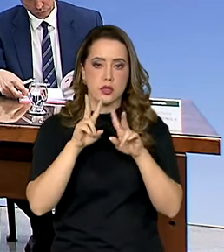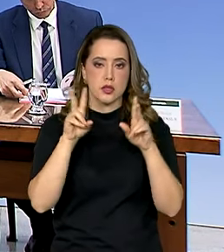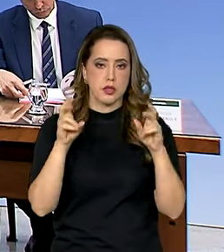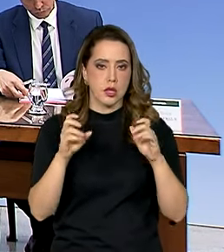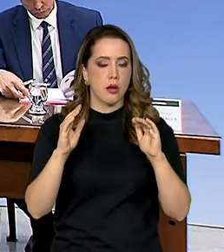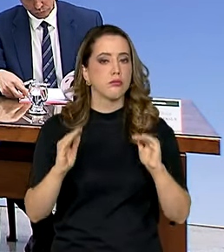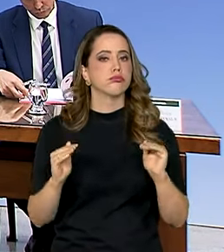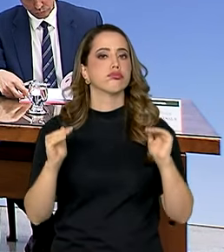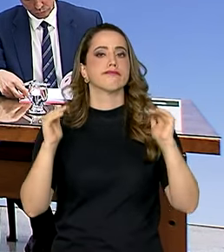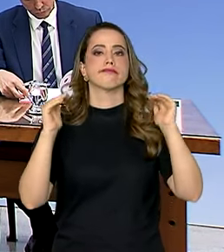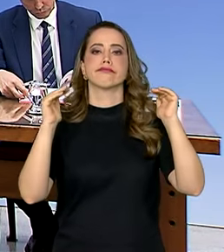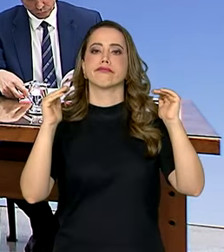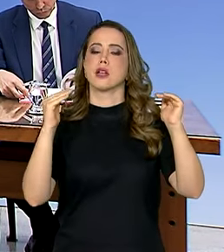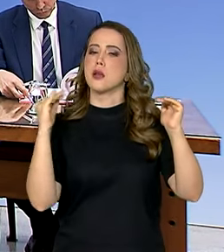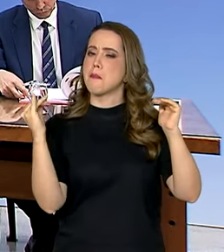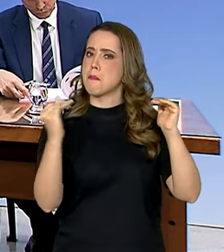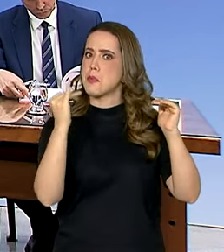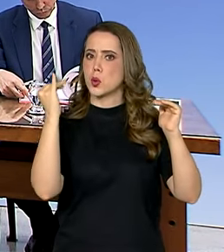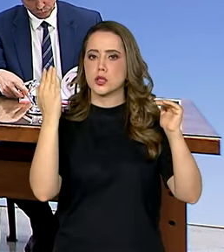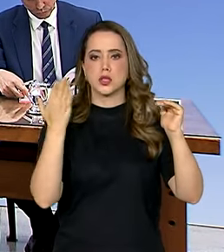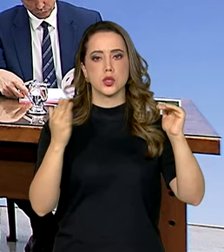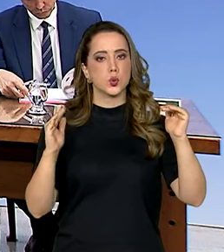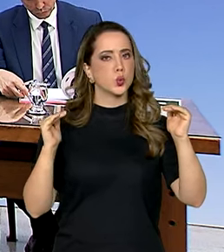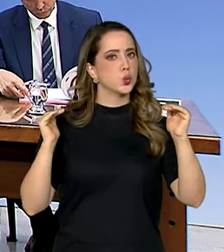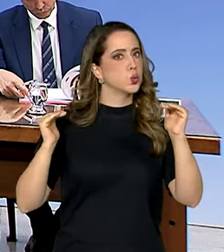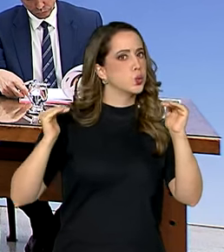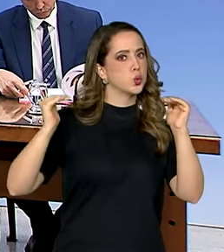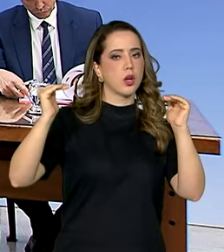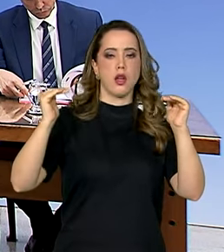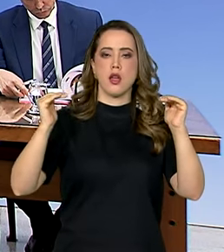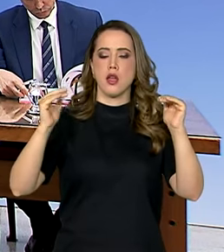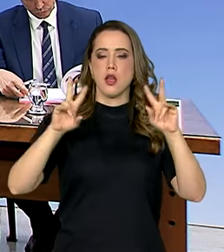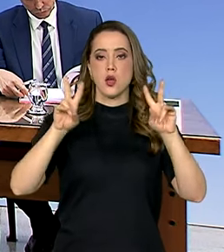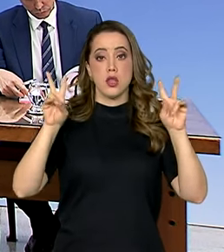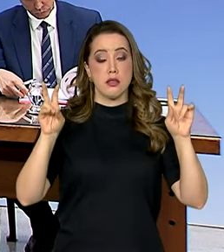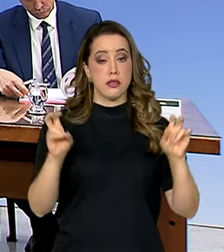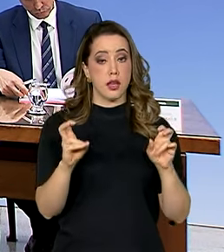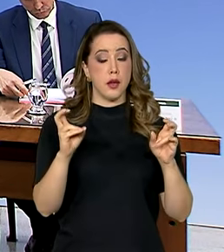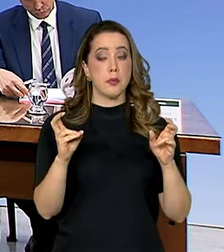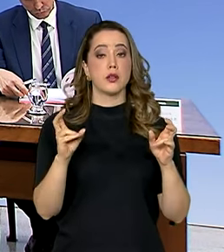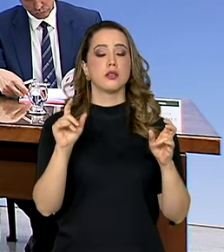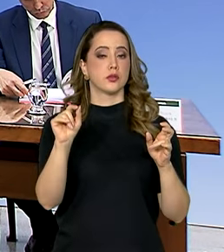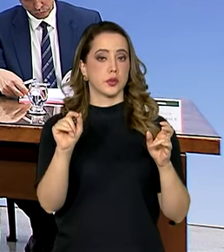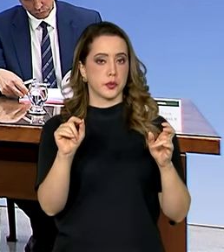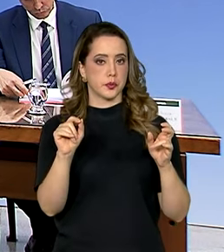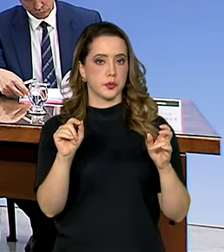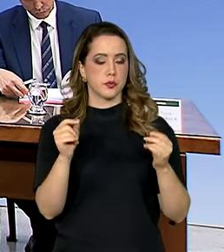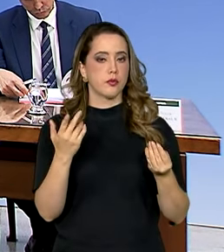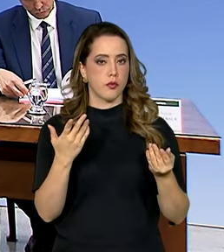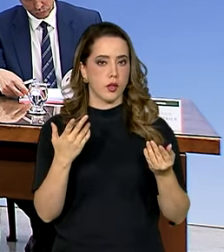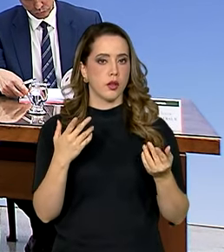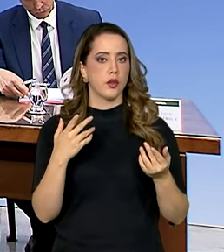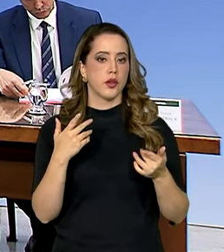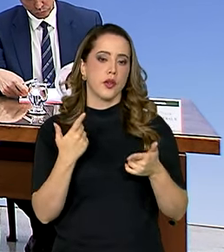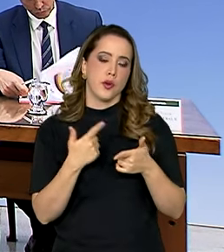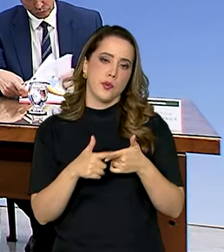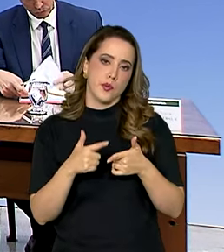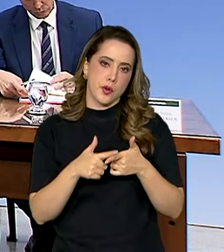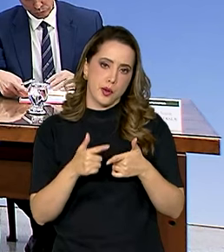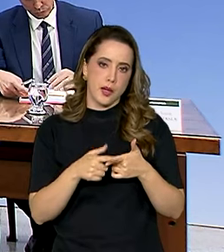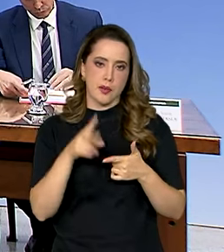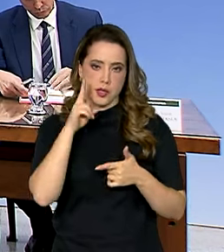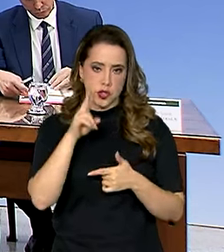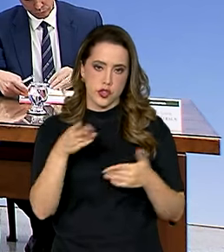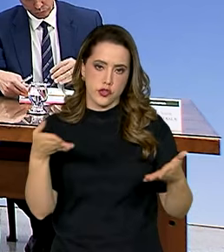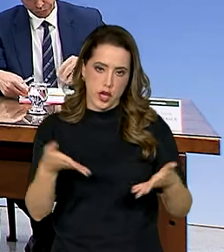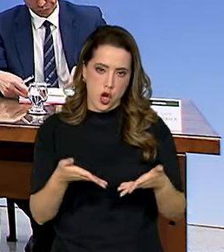alto nível, no mais alto nível, justamente sobre uma grande crise que se desenrola